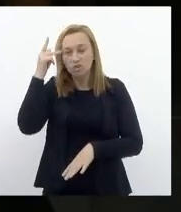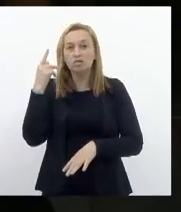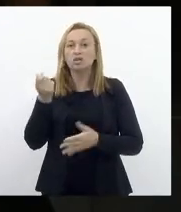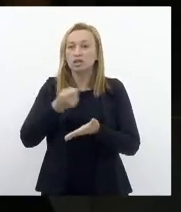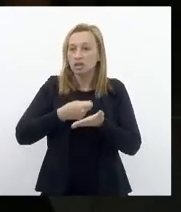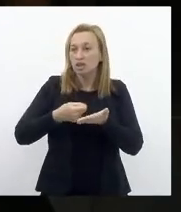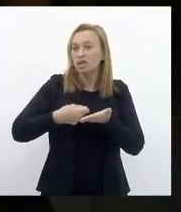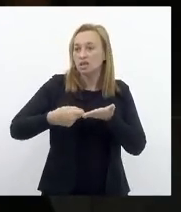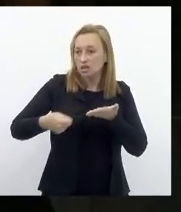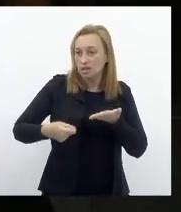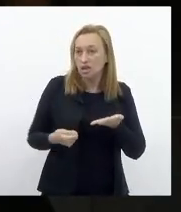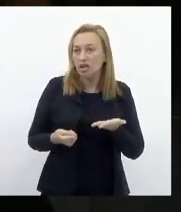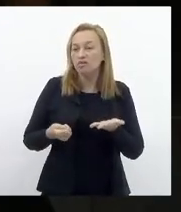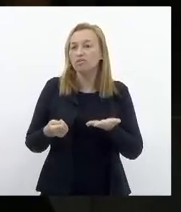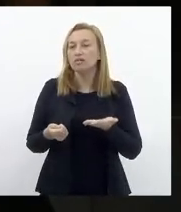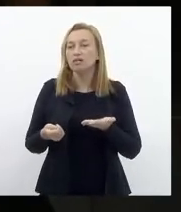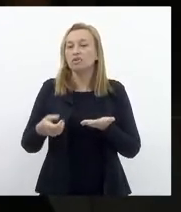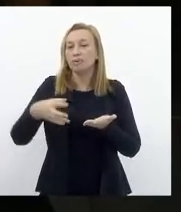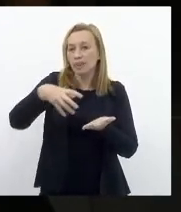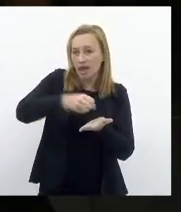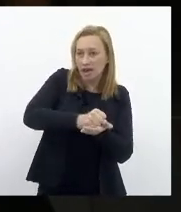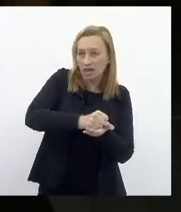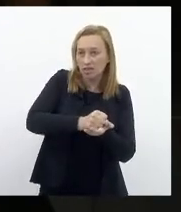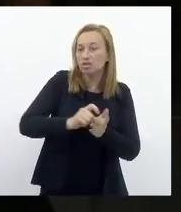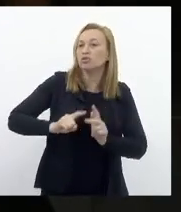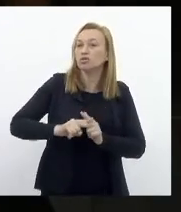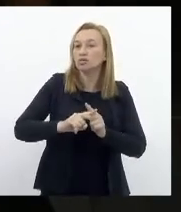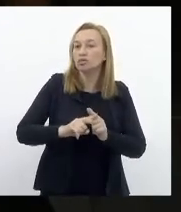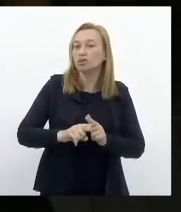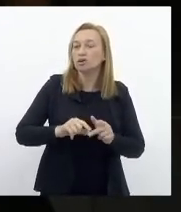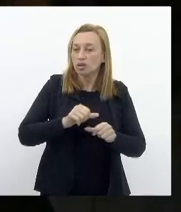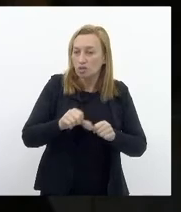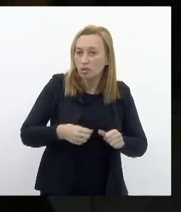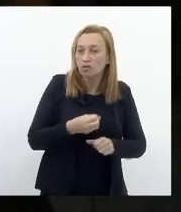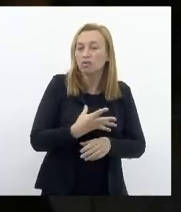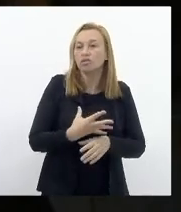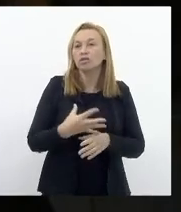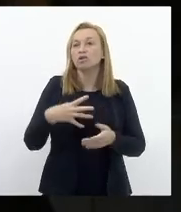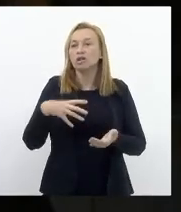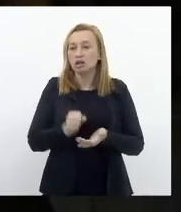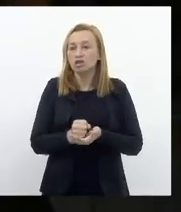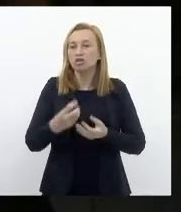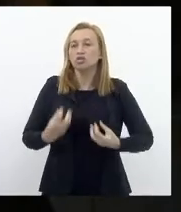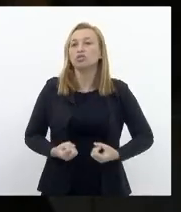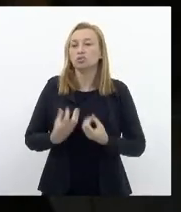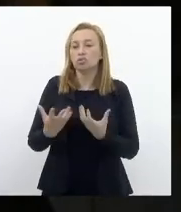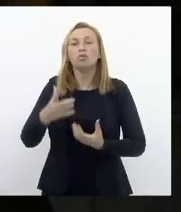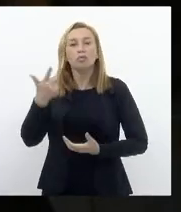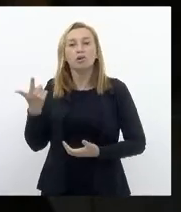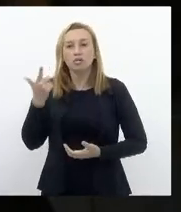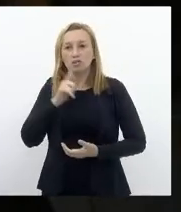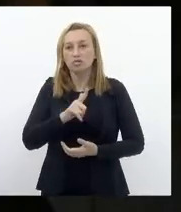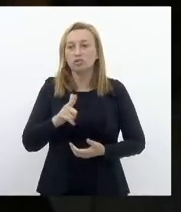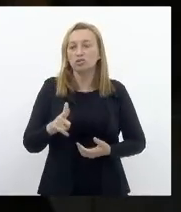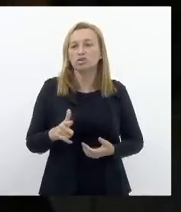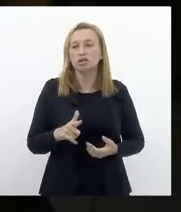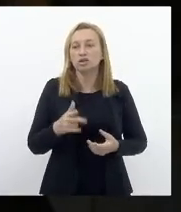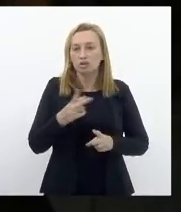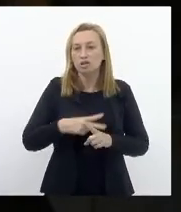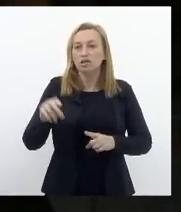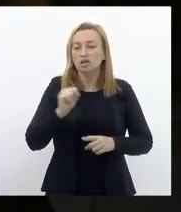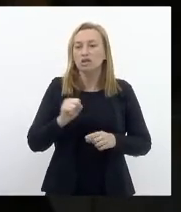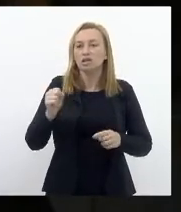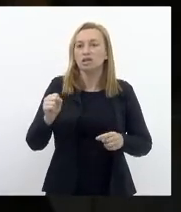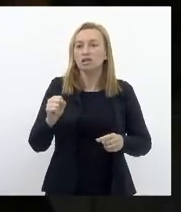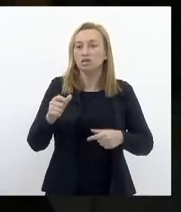Mais pessoas atualizem Seu cadastro já feito No Redome Que o registro de doadores Para que a gente possa vencer Essa luta E ajudar a